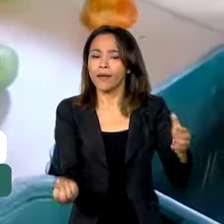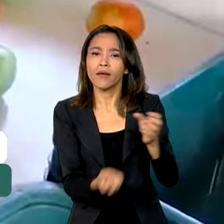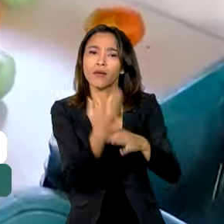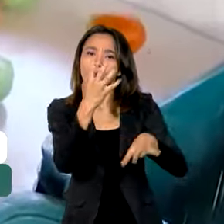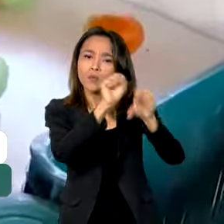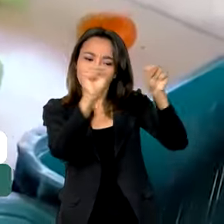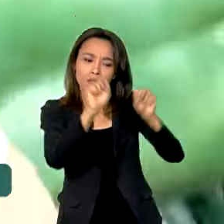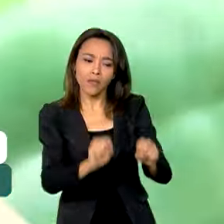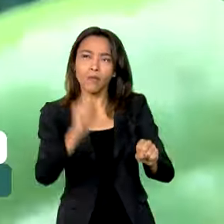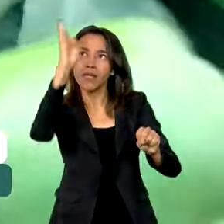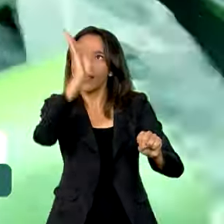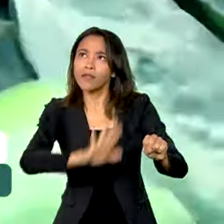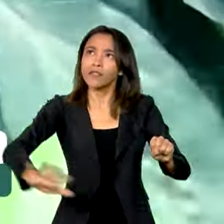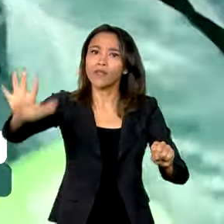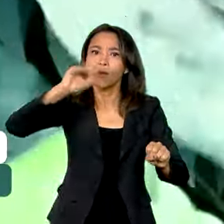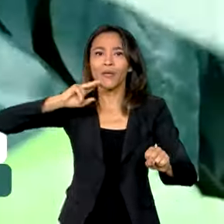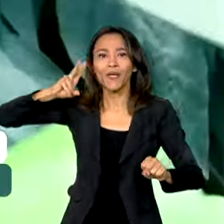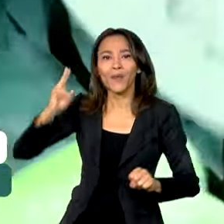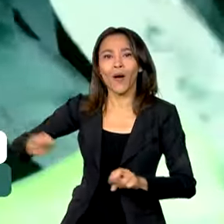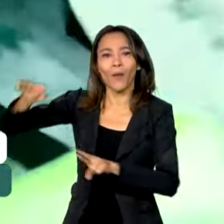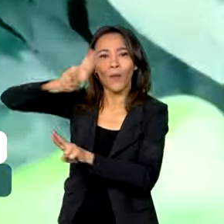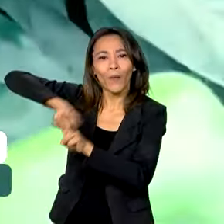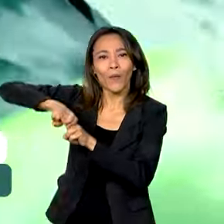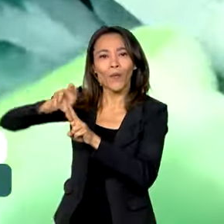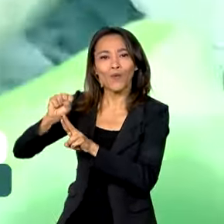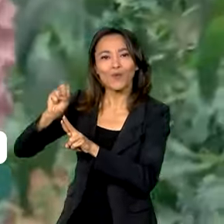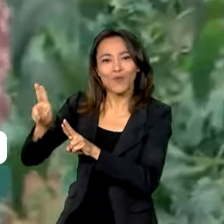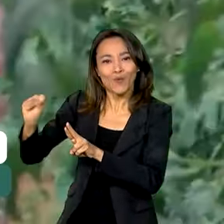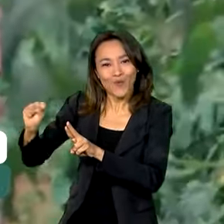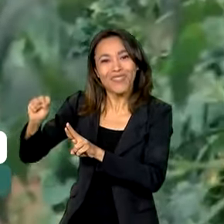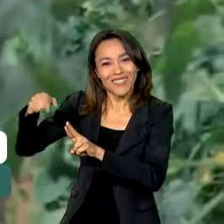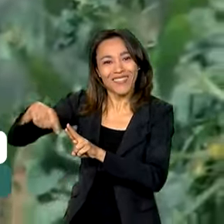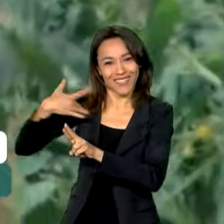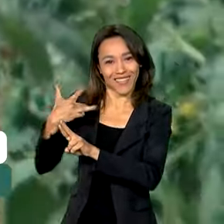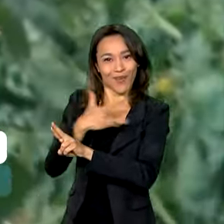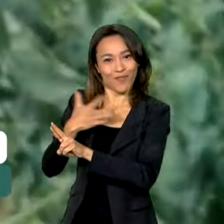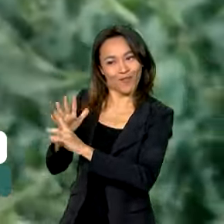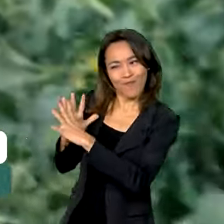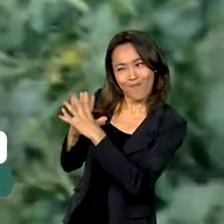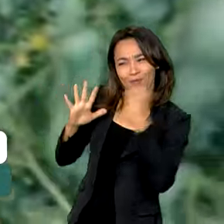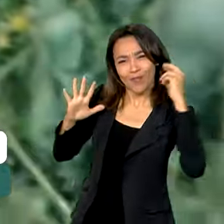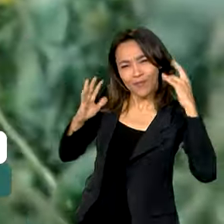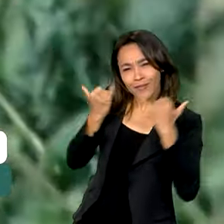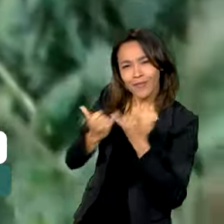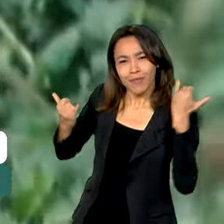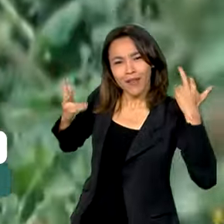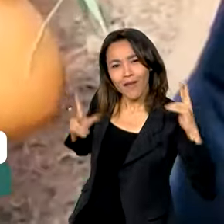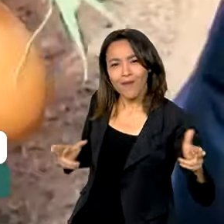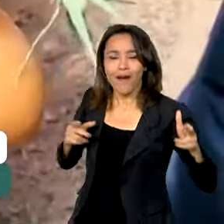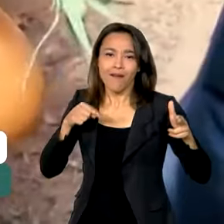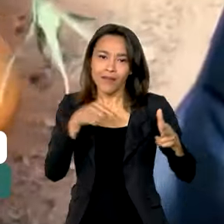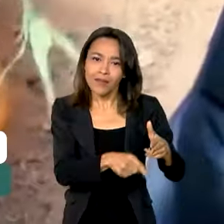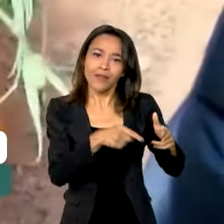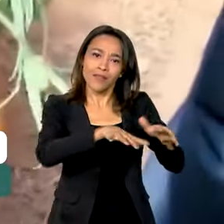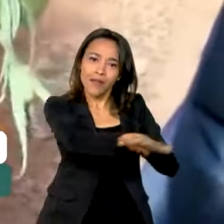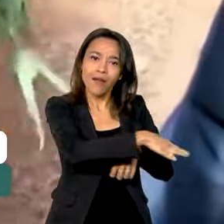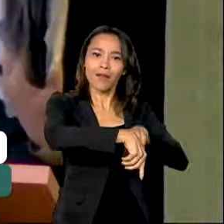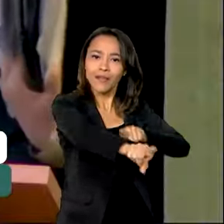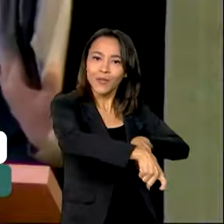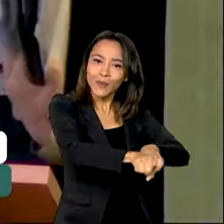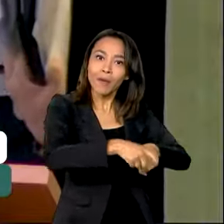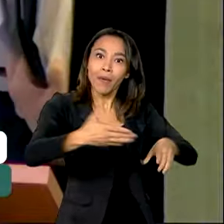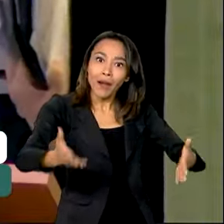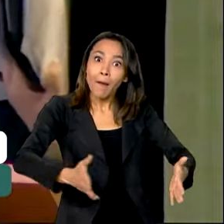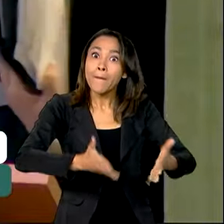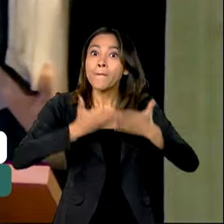Rural, a exemplo do SUS, para integrar todo o país e facilitar a adoção de melhorias no campo.